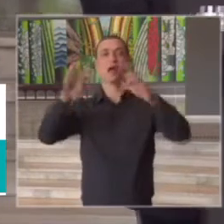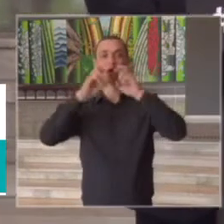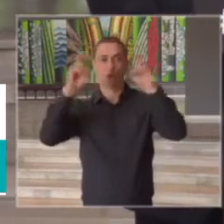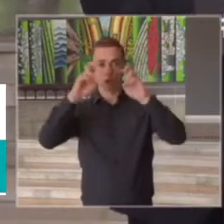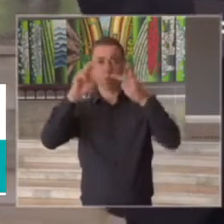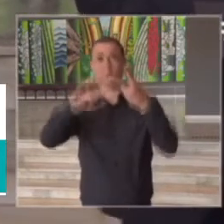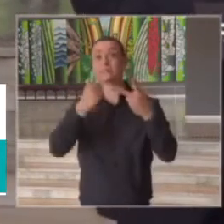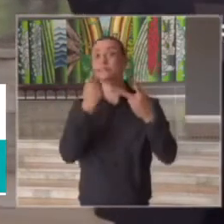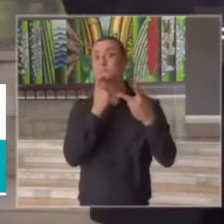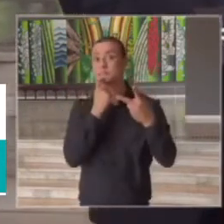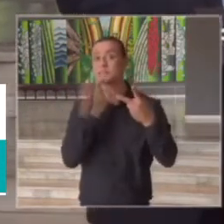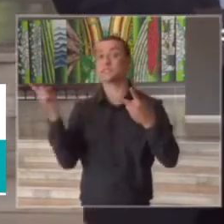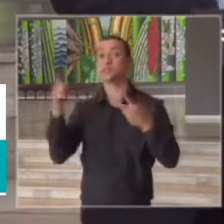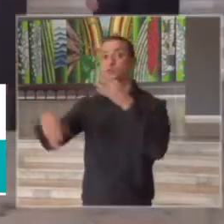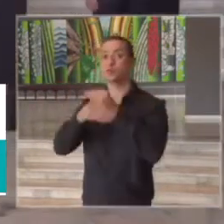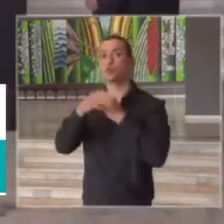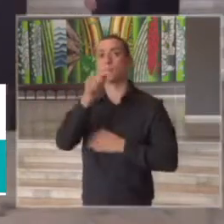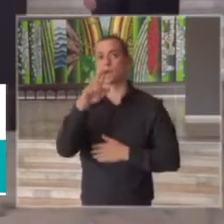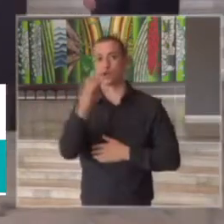comentários do Marco Vignoli